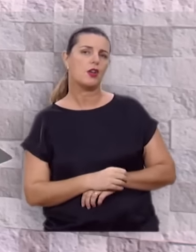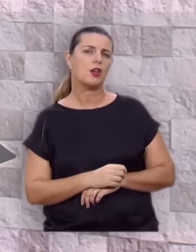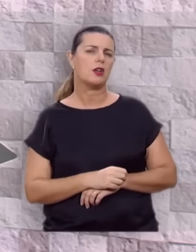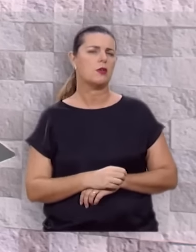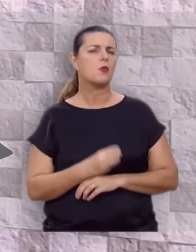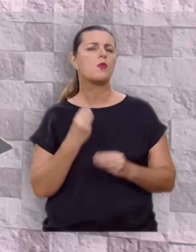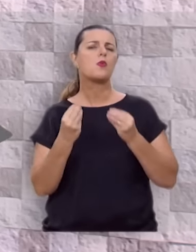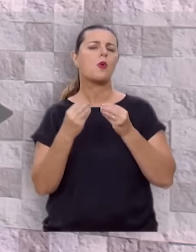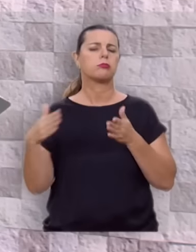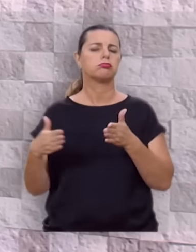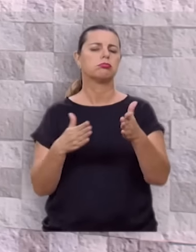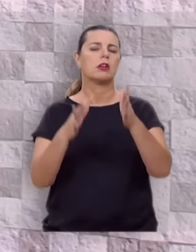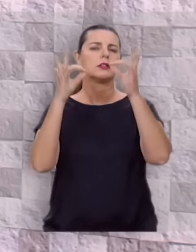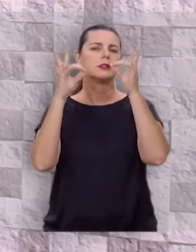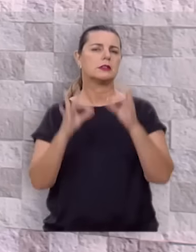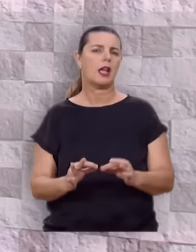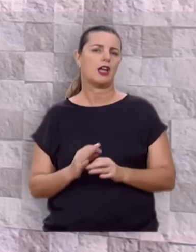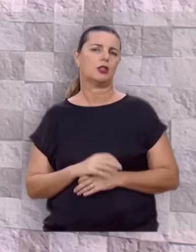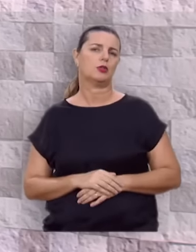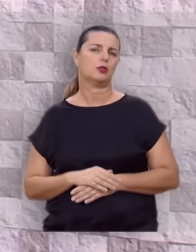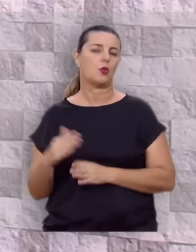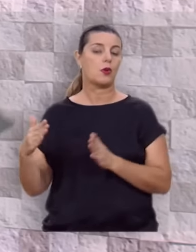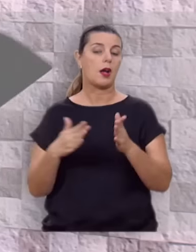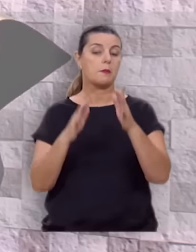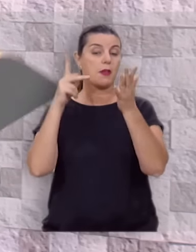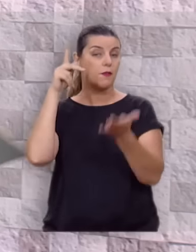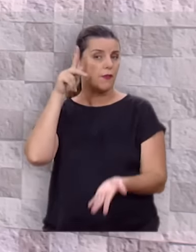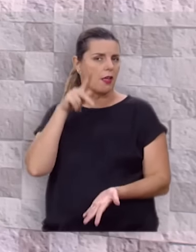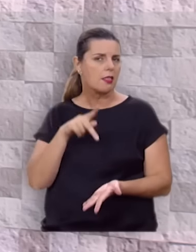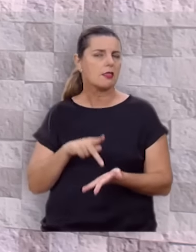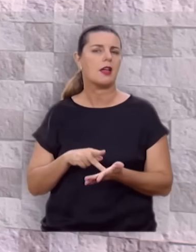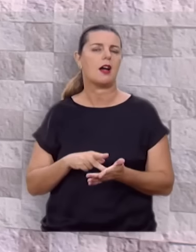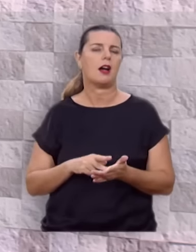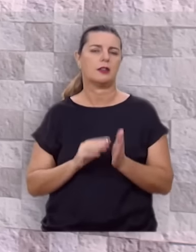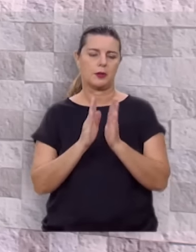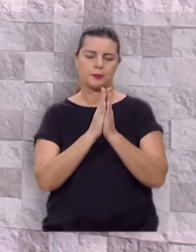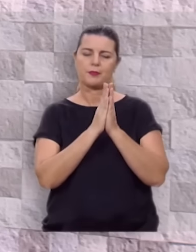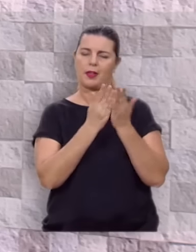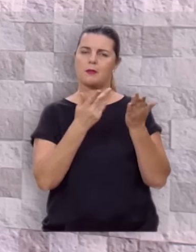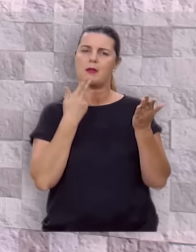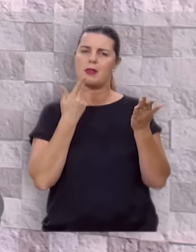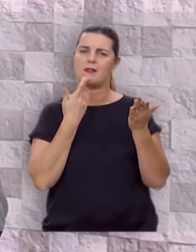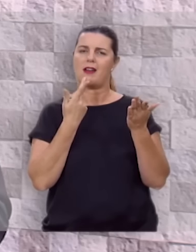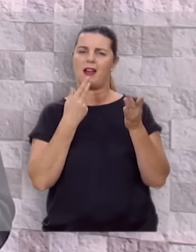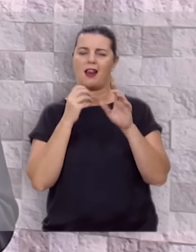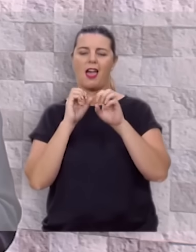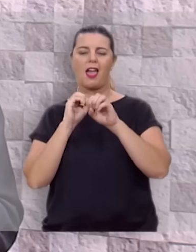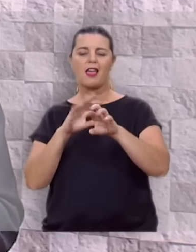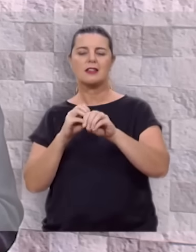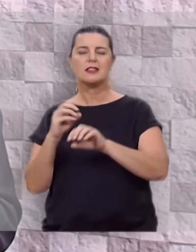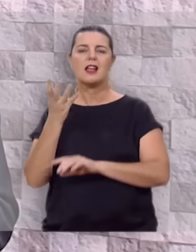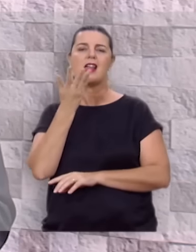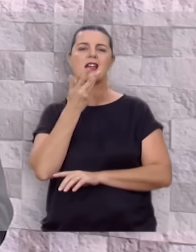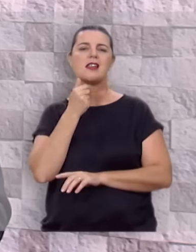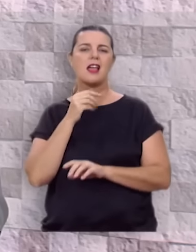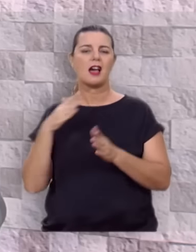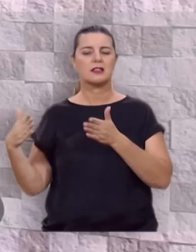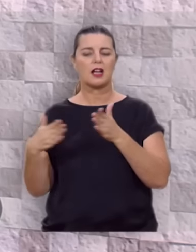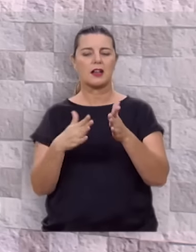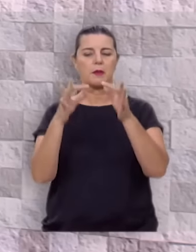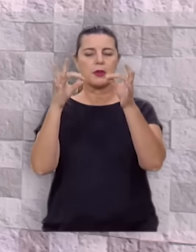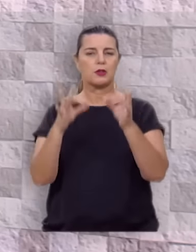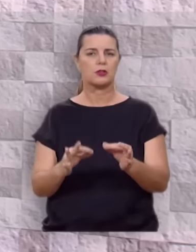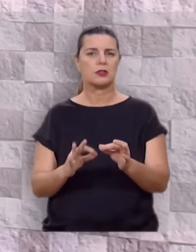os seus filhos as veredas da justiça, o caminho da verdade. E a Bíblia diz, ensina a criança no